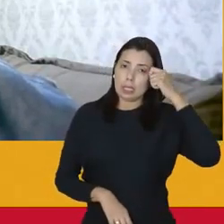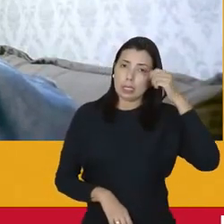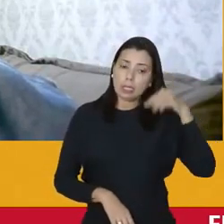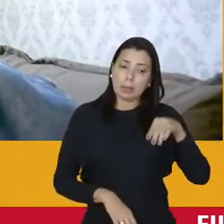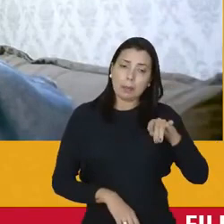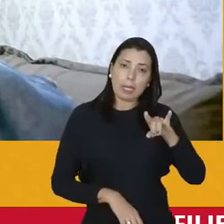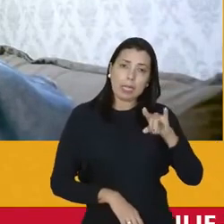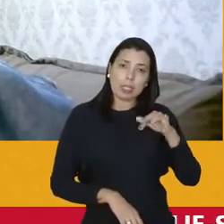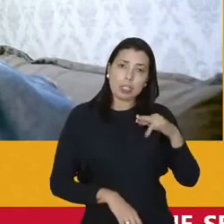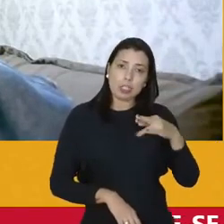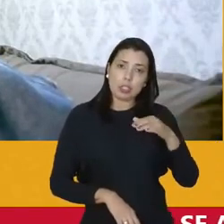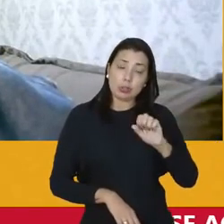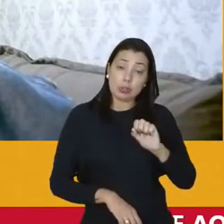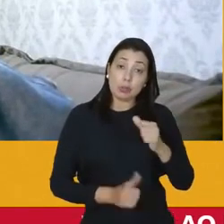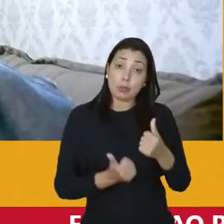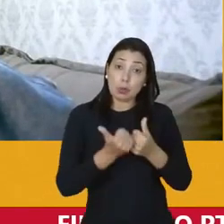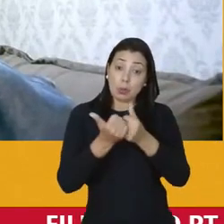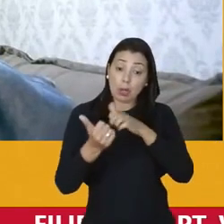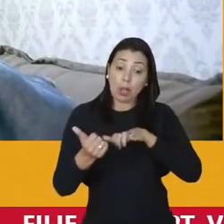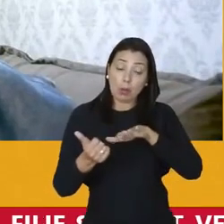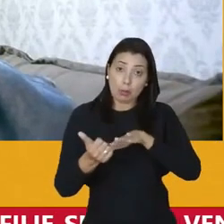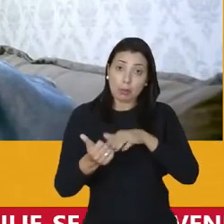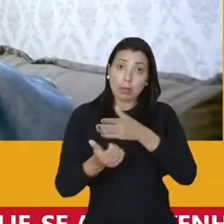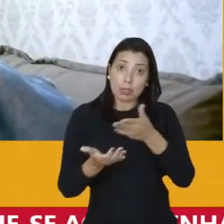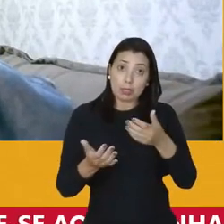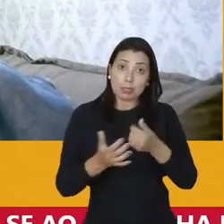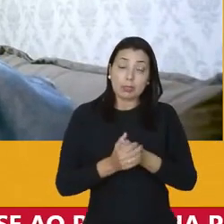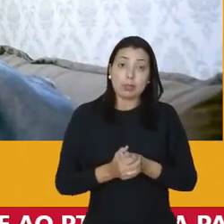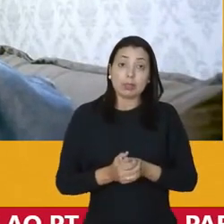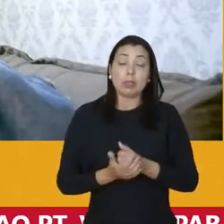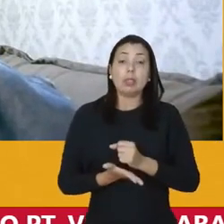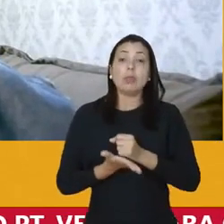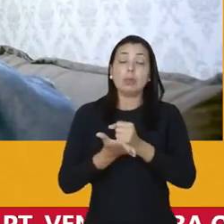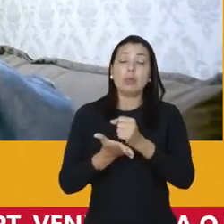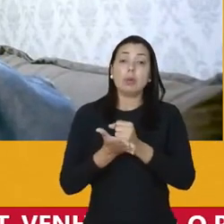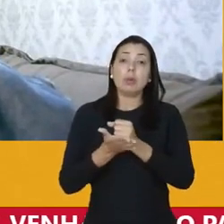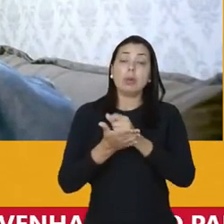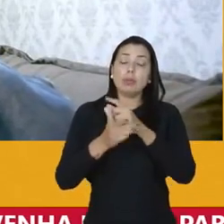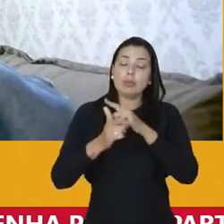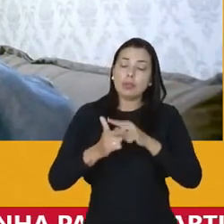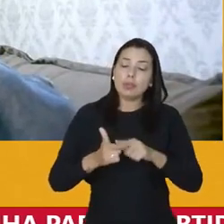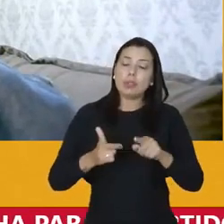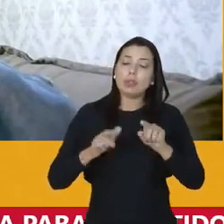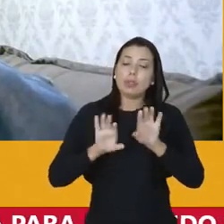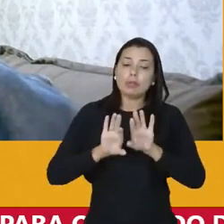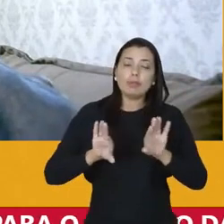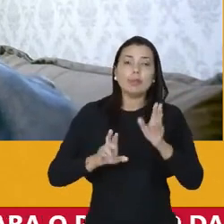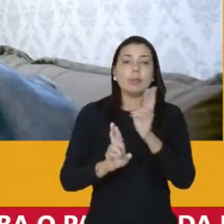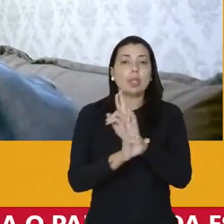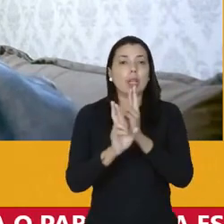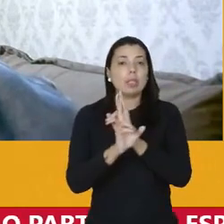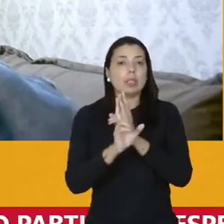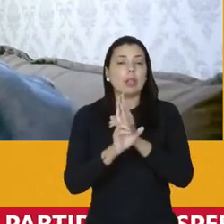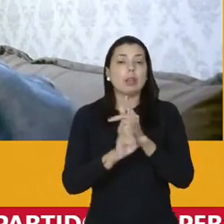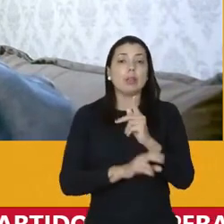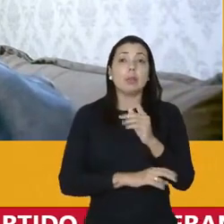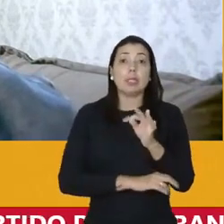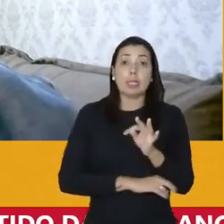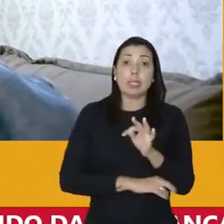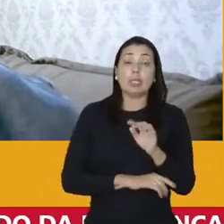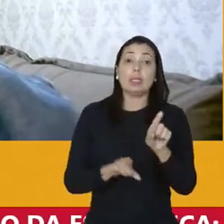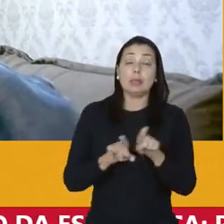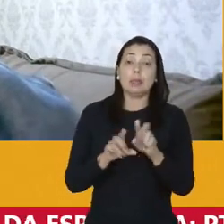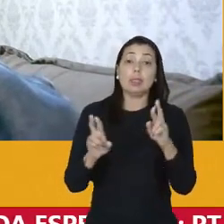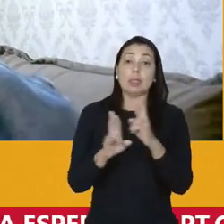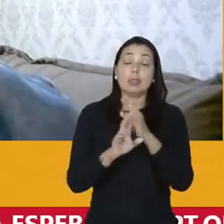Ribeiro para ocupar aquele espaço que foi um divisor de água na relação do Partido dos Trabalhadores e na